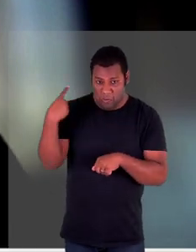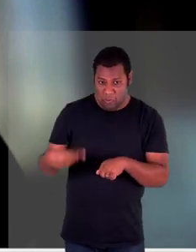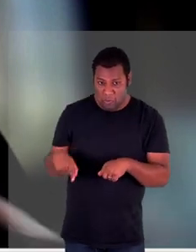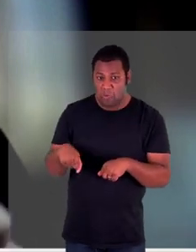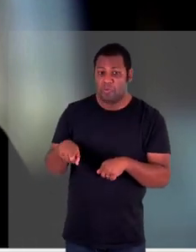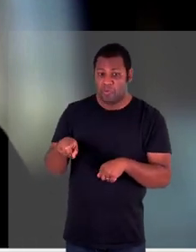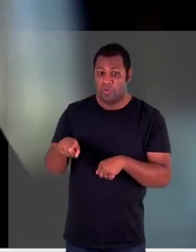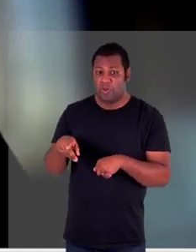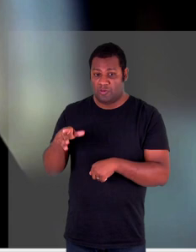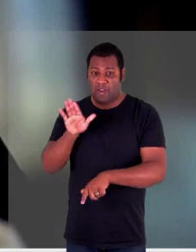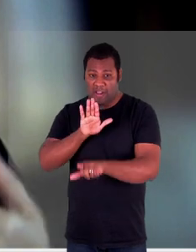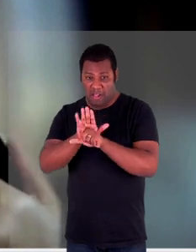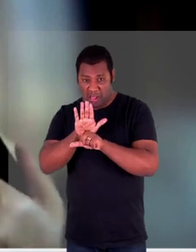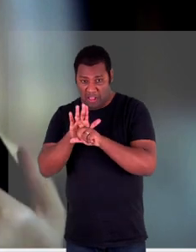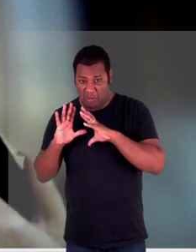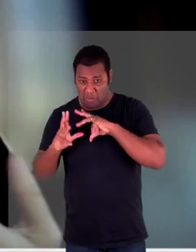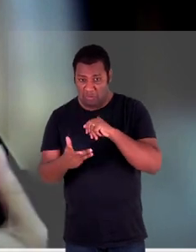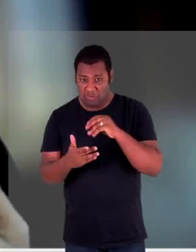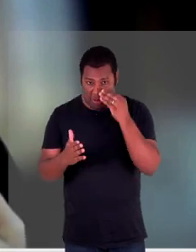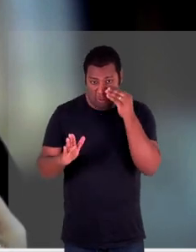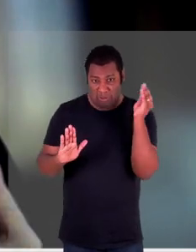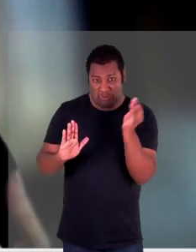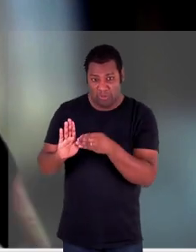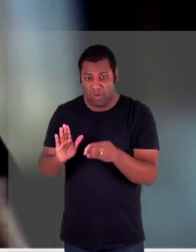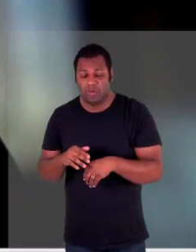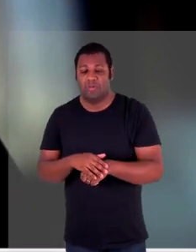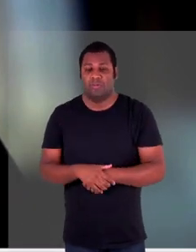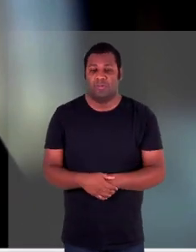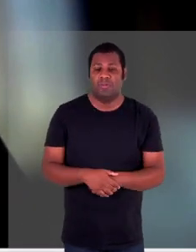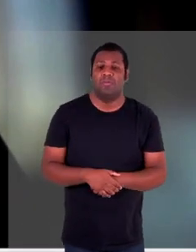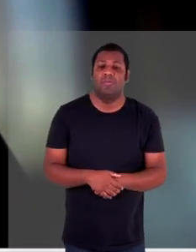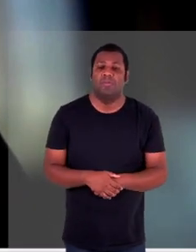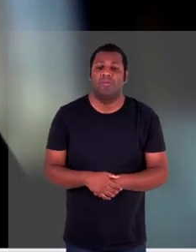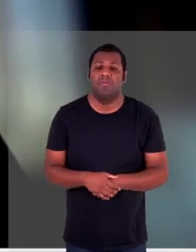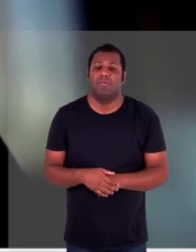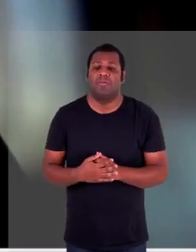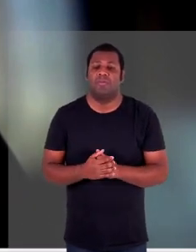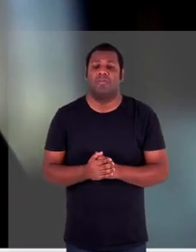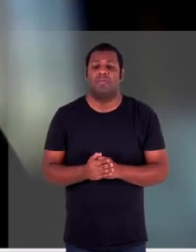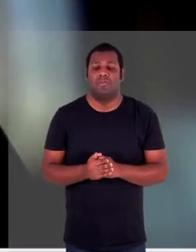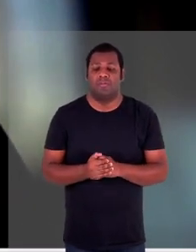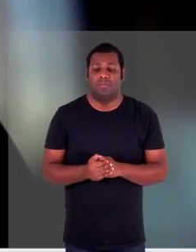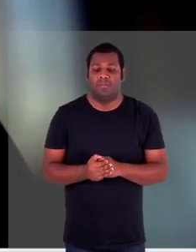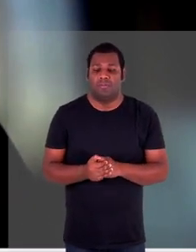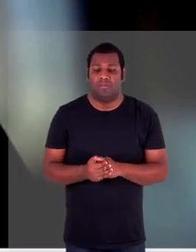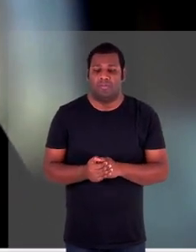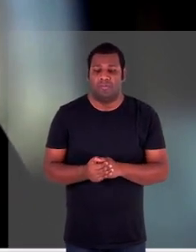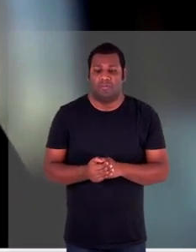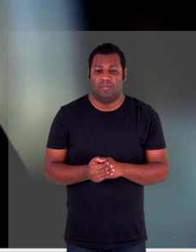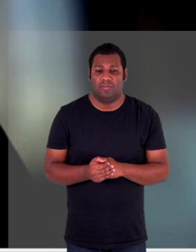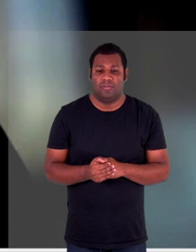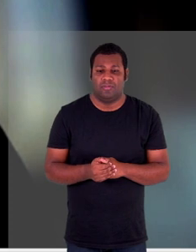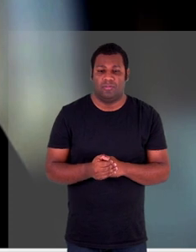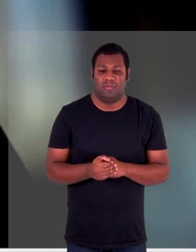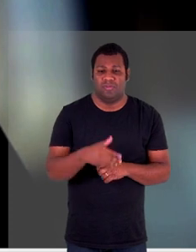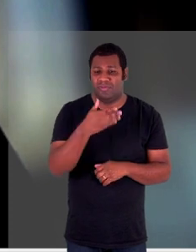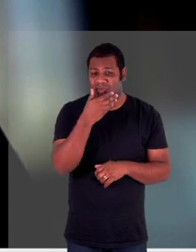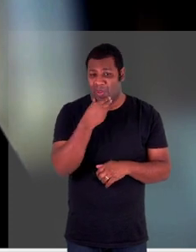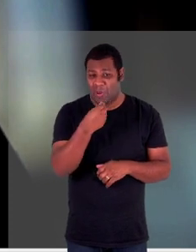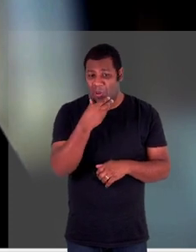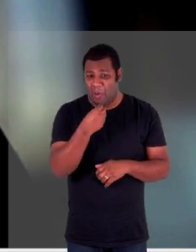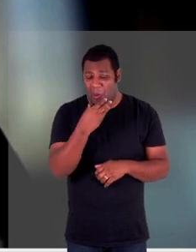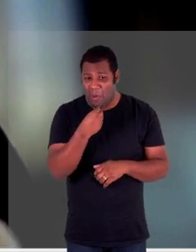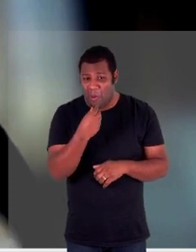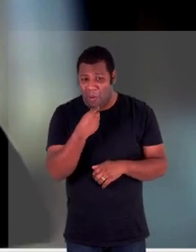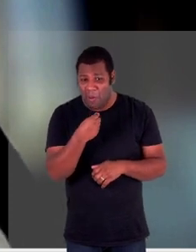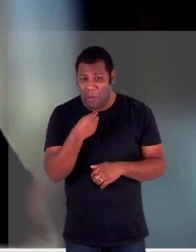que eu falei até agora então as pessoas os refugiados os internamente deslocados os homens que não podem sair do país